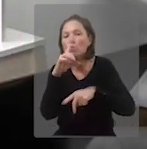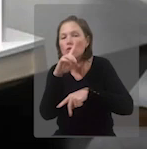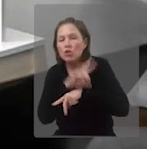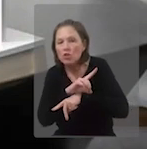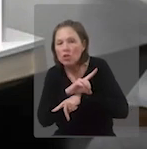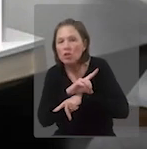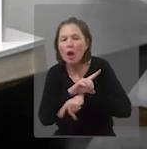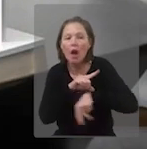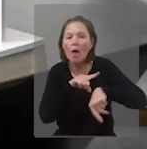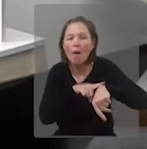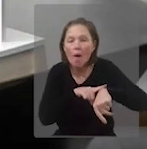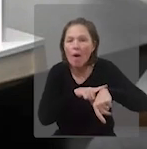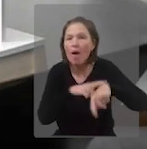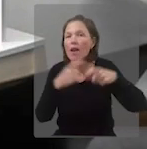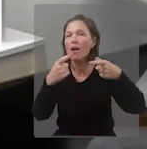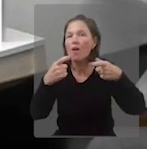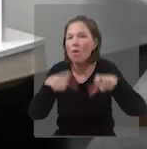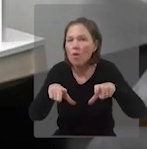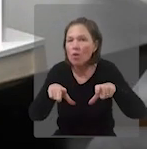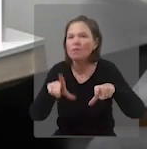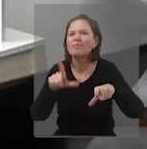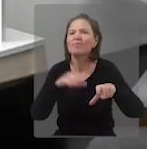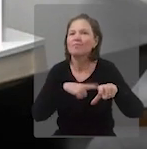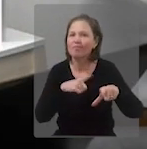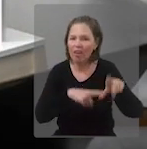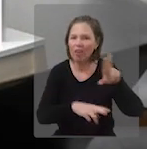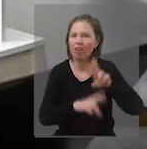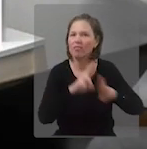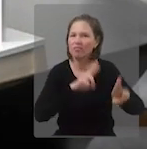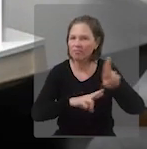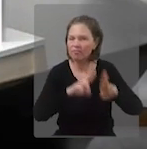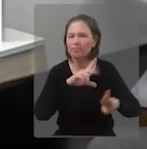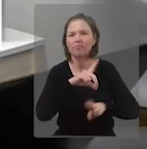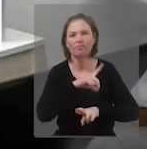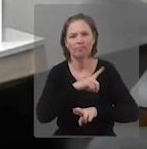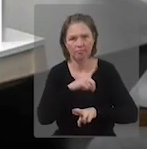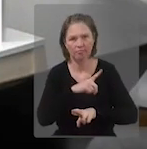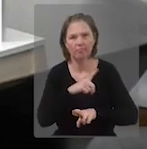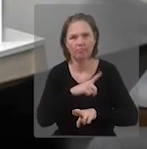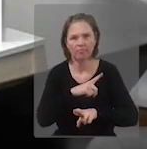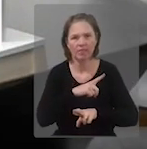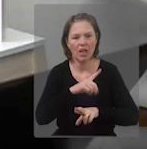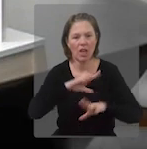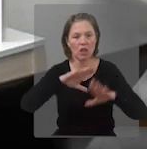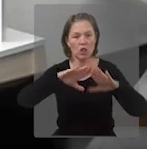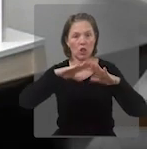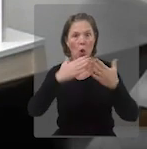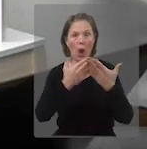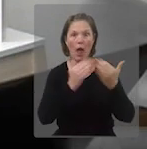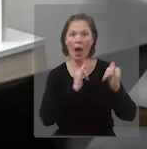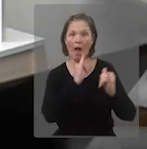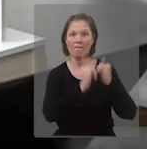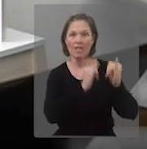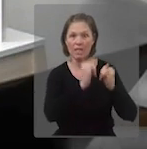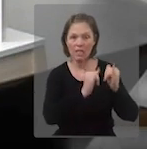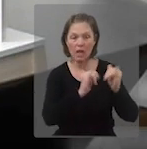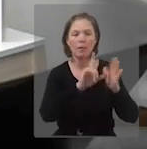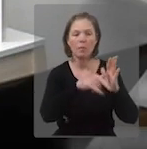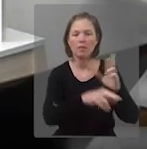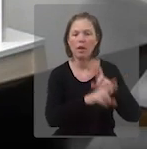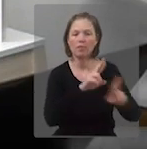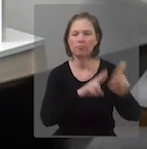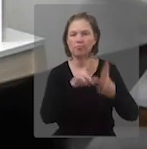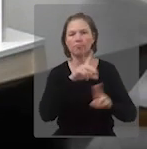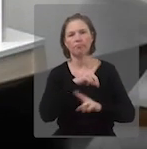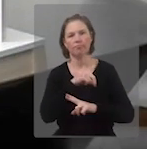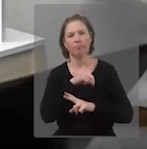quando, como, através de onde, conseguir acessar as informações que a escola está prestando e